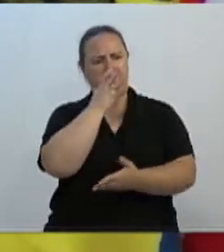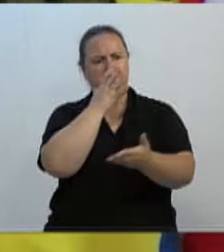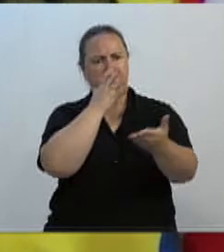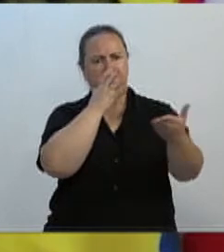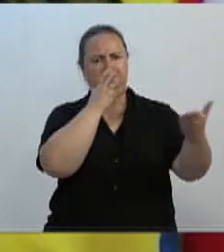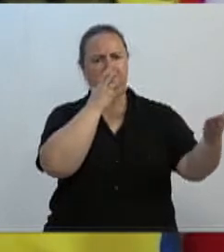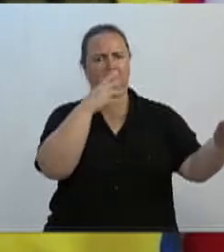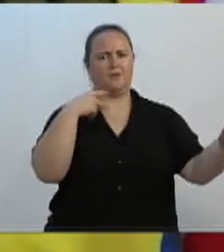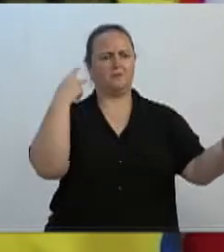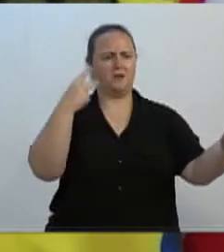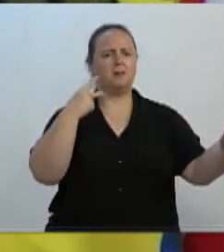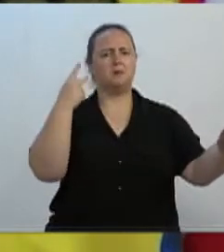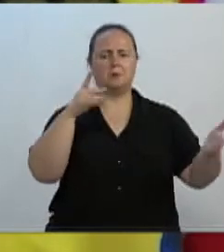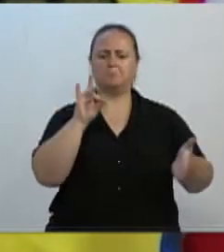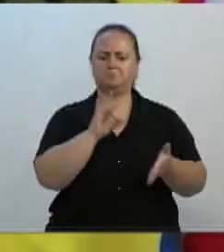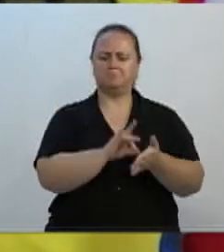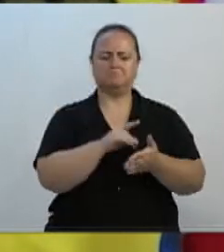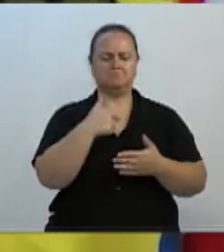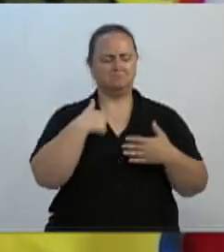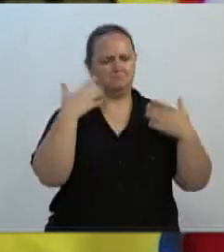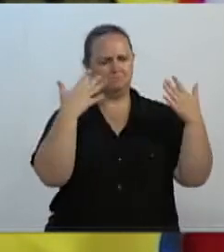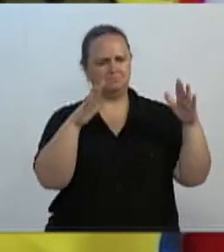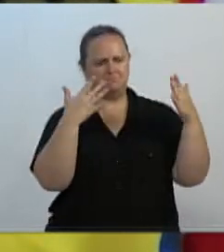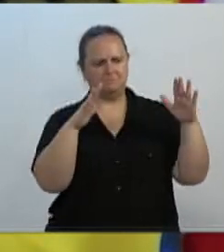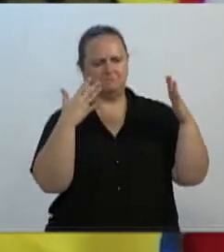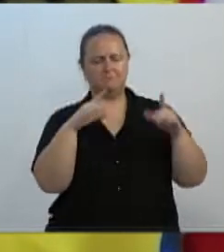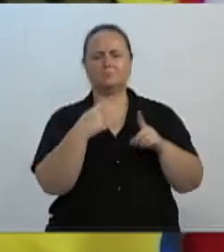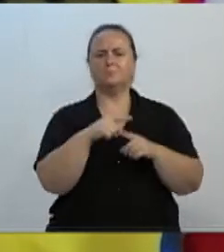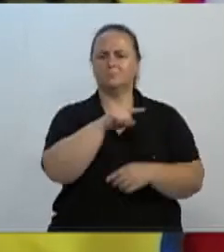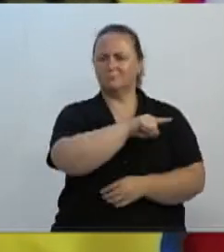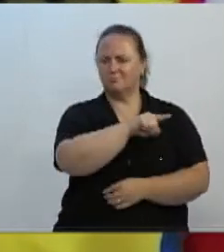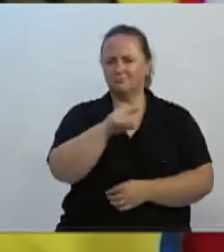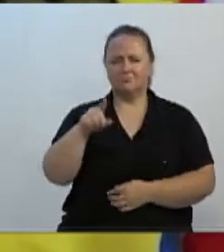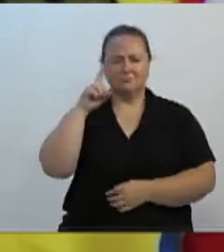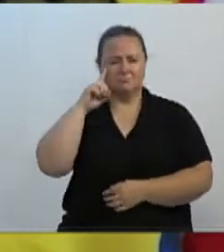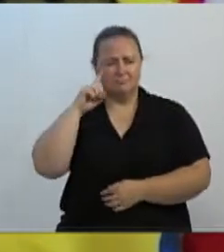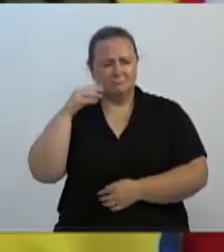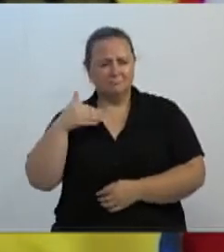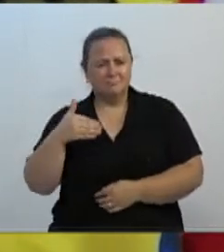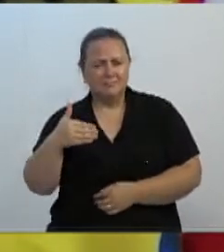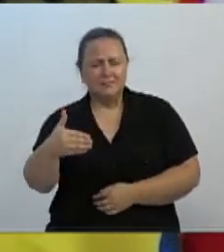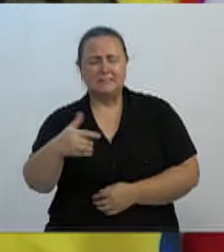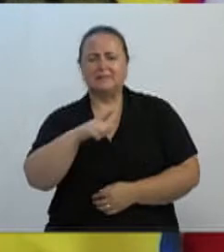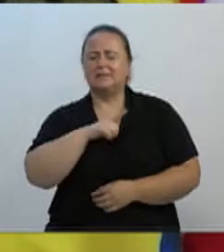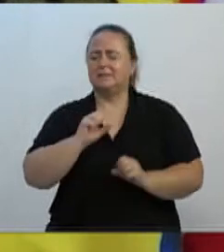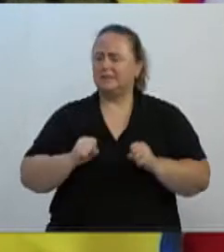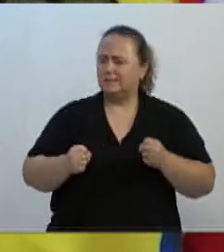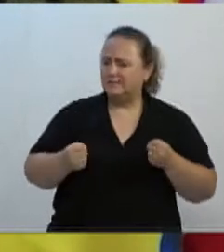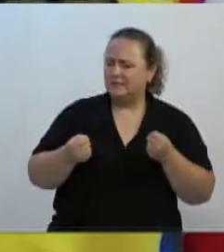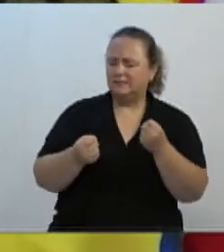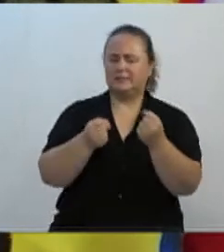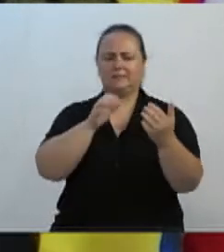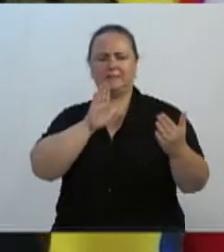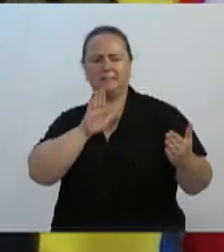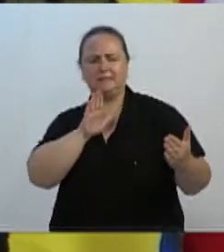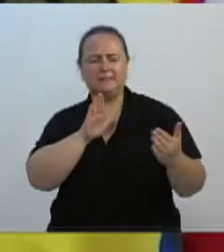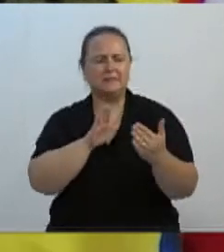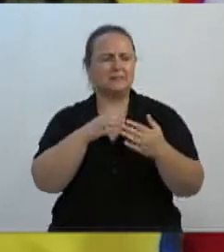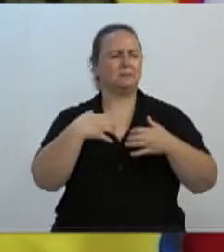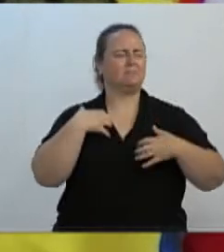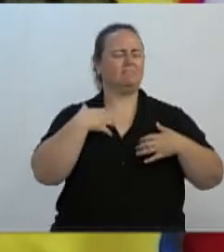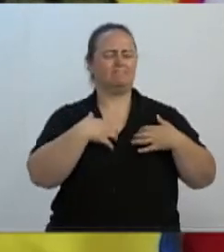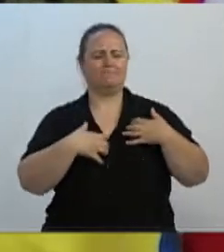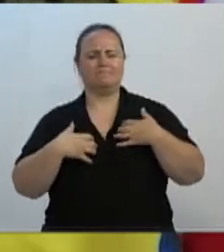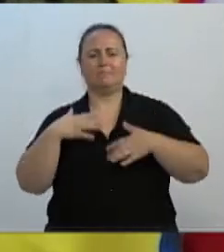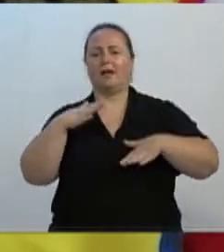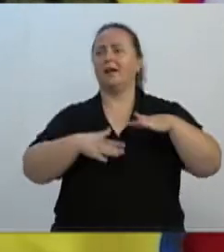dentre outras, pelas forças que os senhores têm no dia a dia de enfrentar essas frustrações de não ter